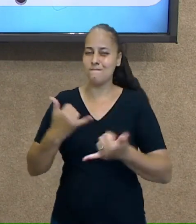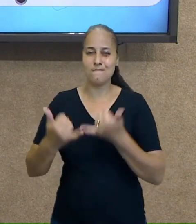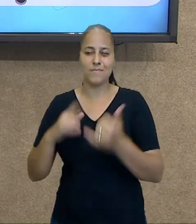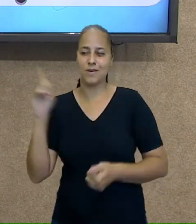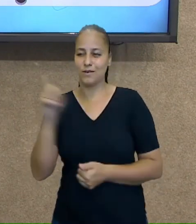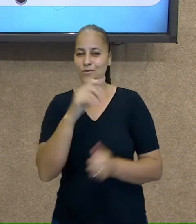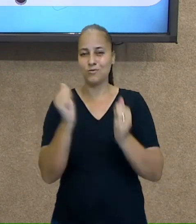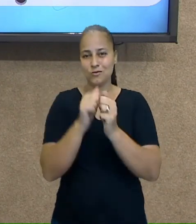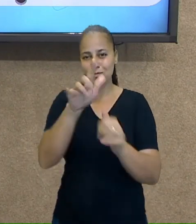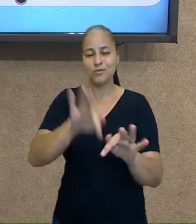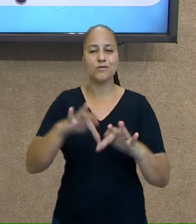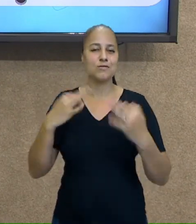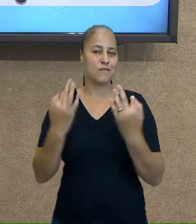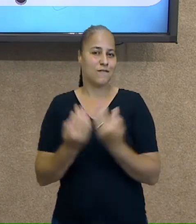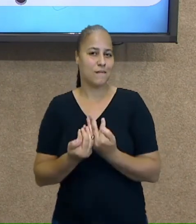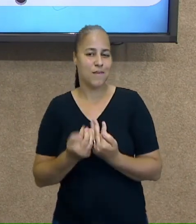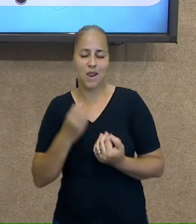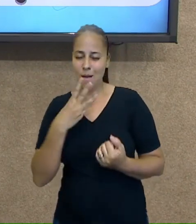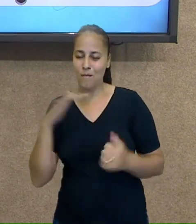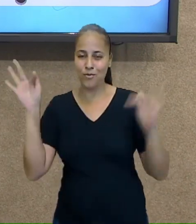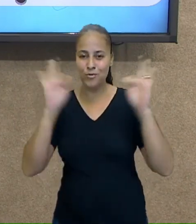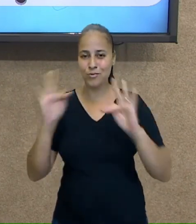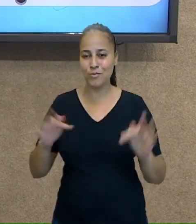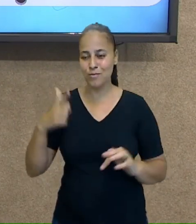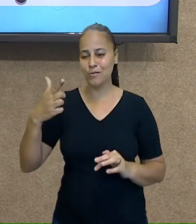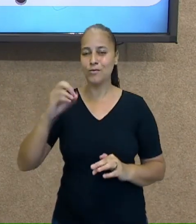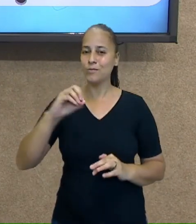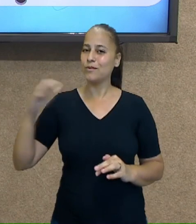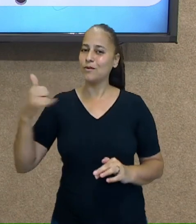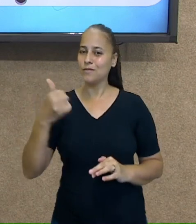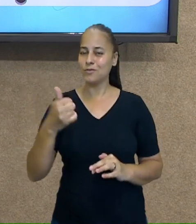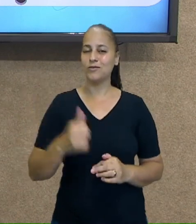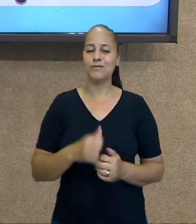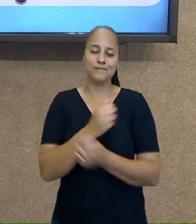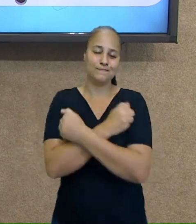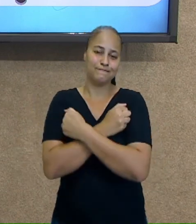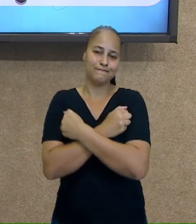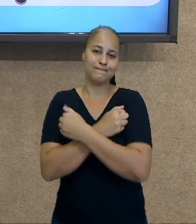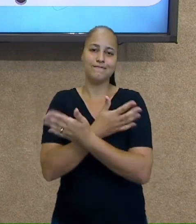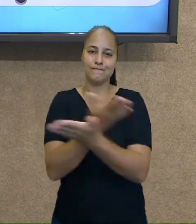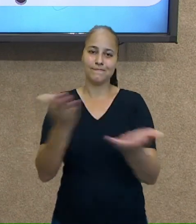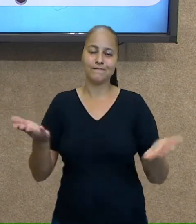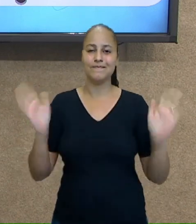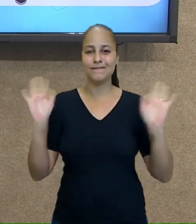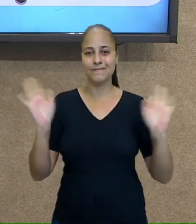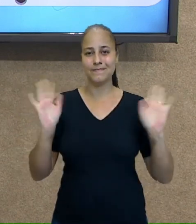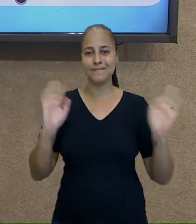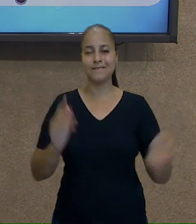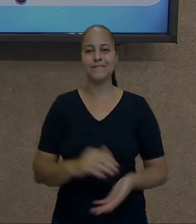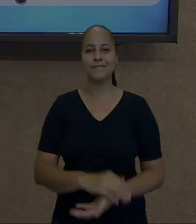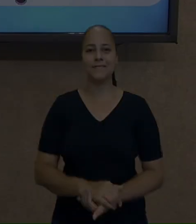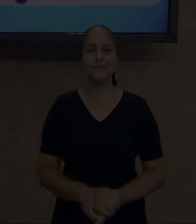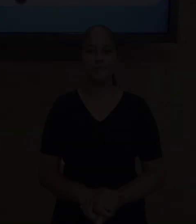divirtam. Feliz 2021. Se cuidem. Um abraço para todos vocês. Tchau, tchau.